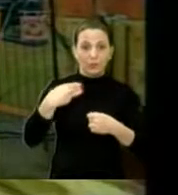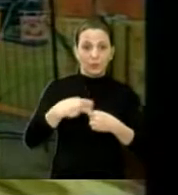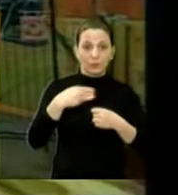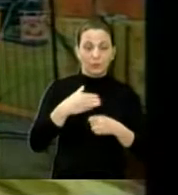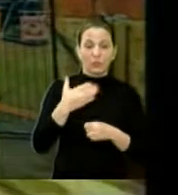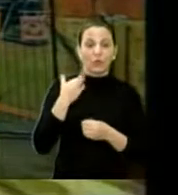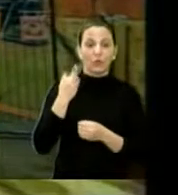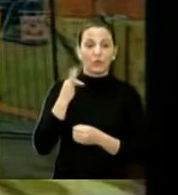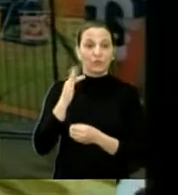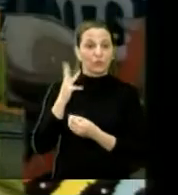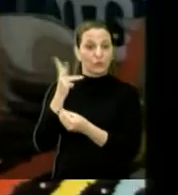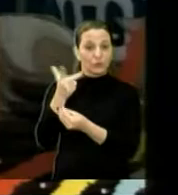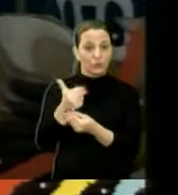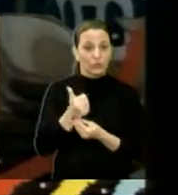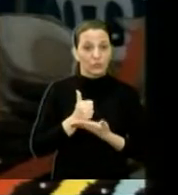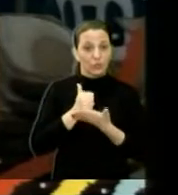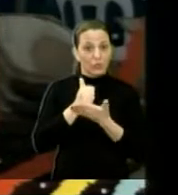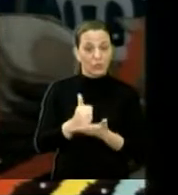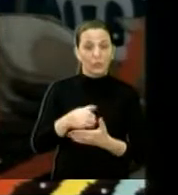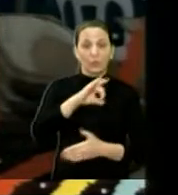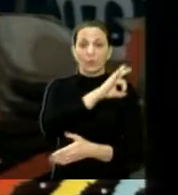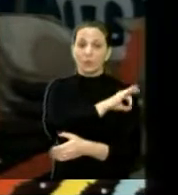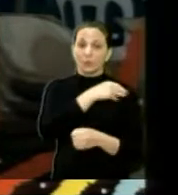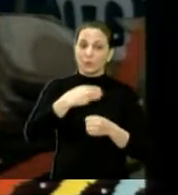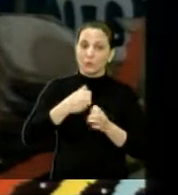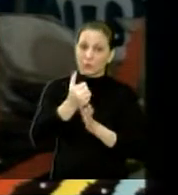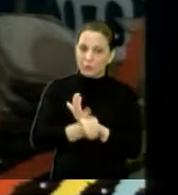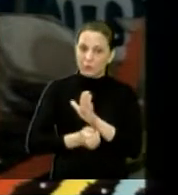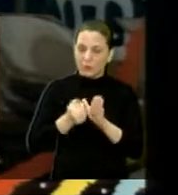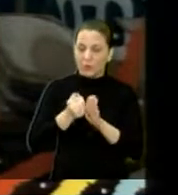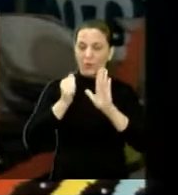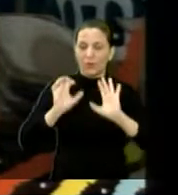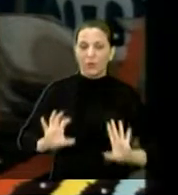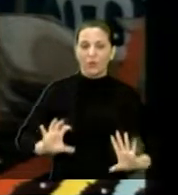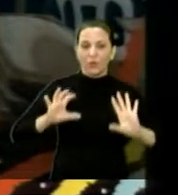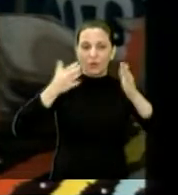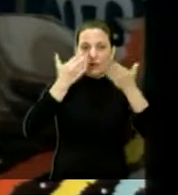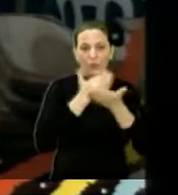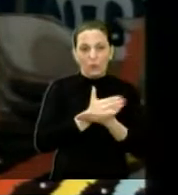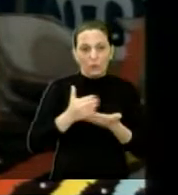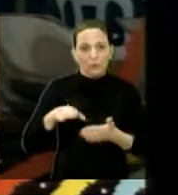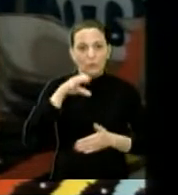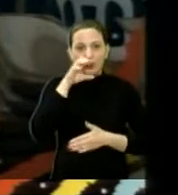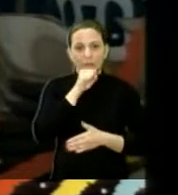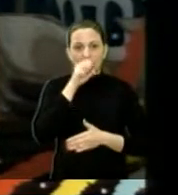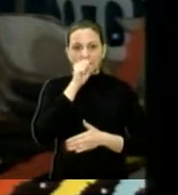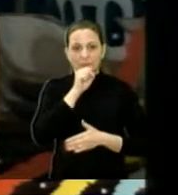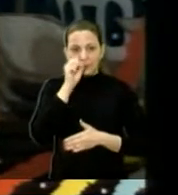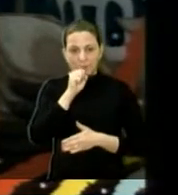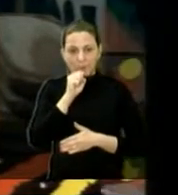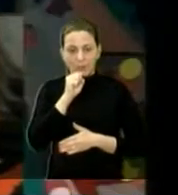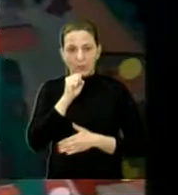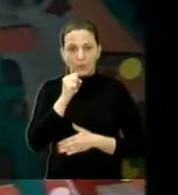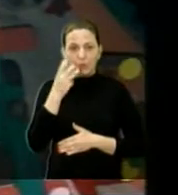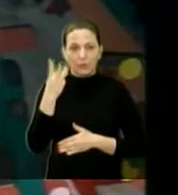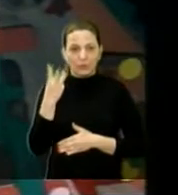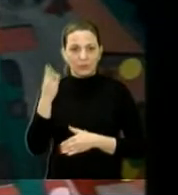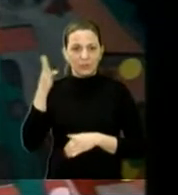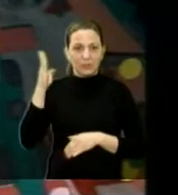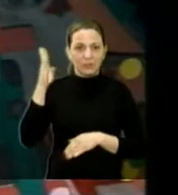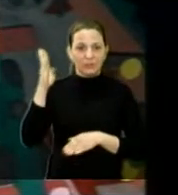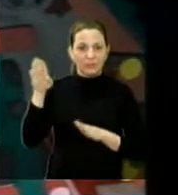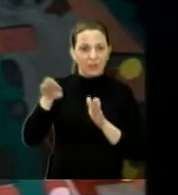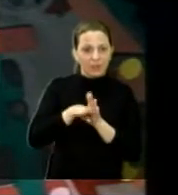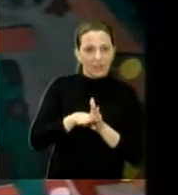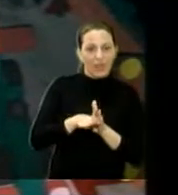Fundarte e Apoio da Prefeitura Municipal. Evento esse que começou sábado, das 15h às 21h.